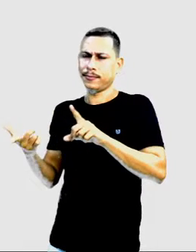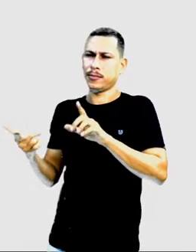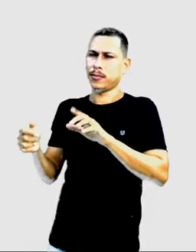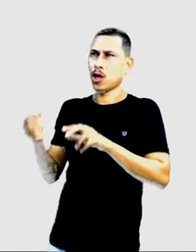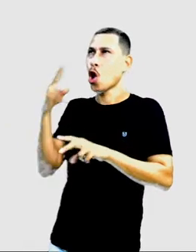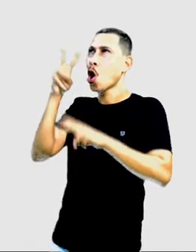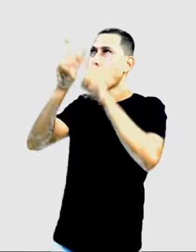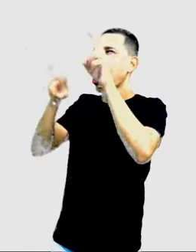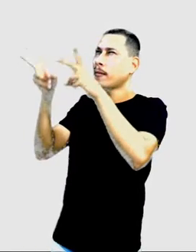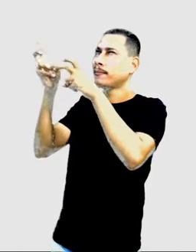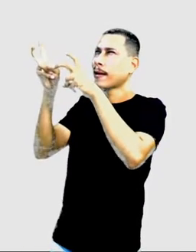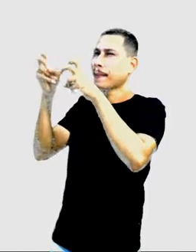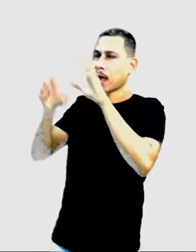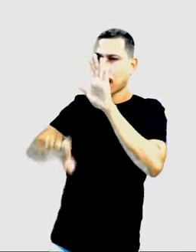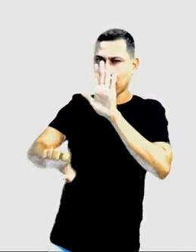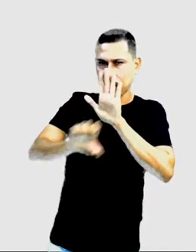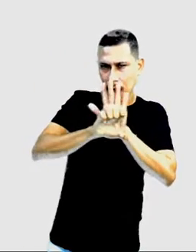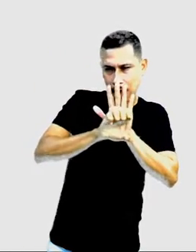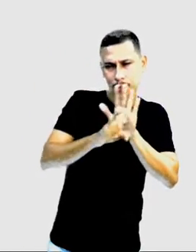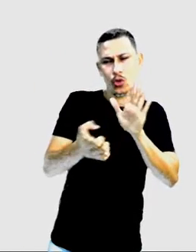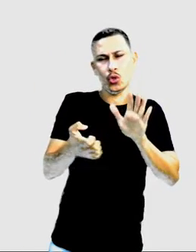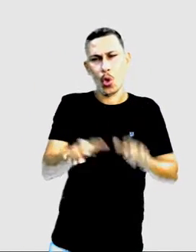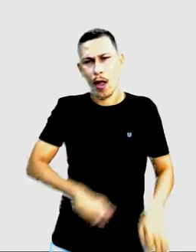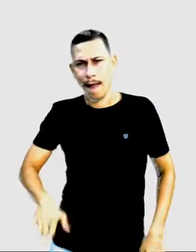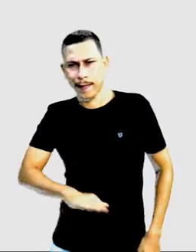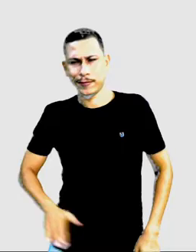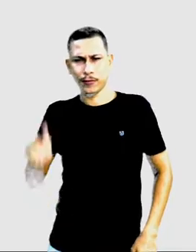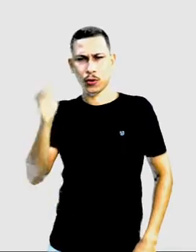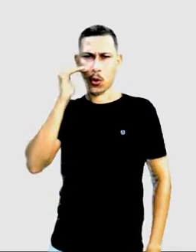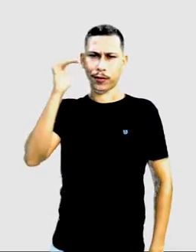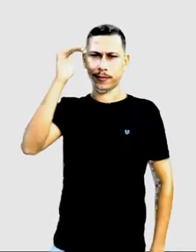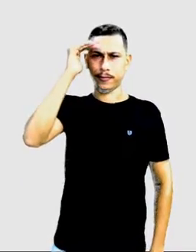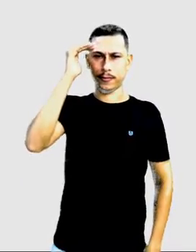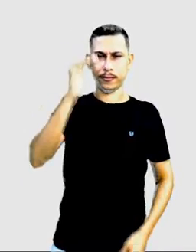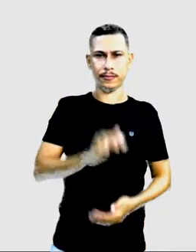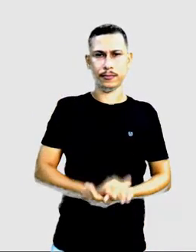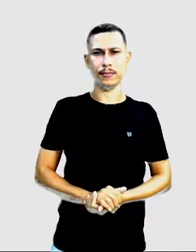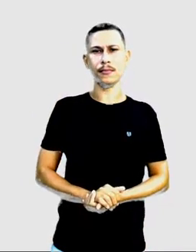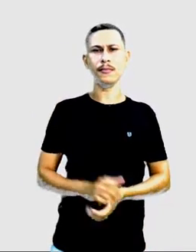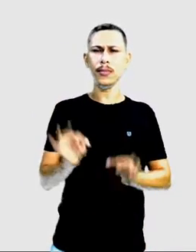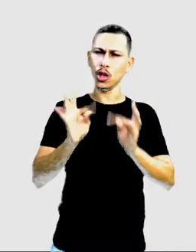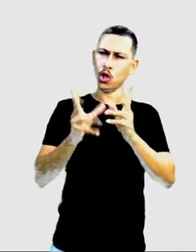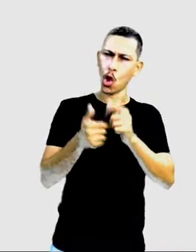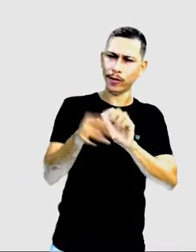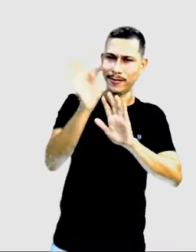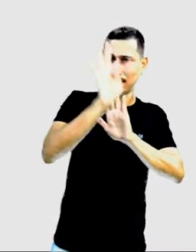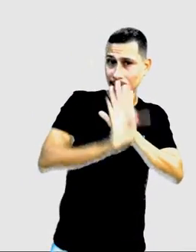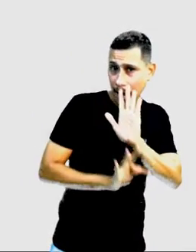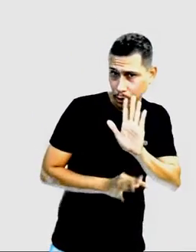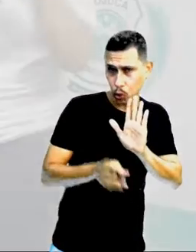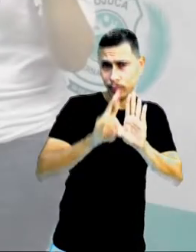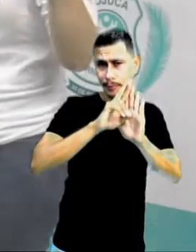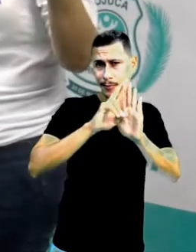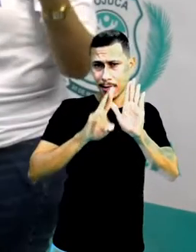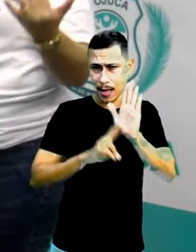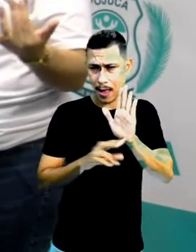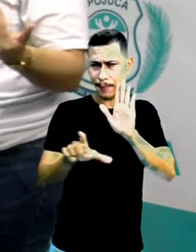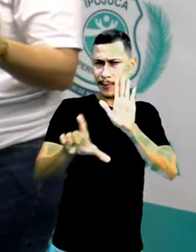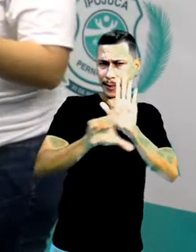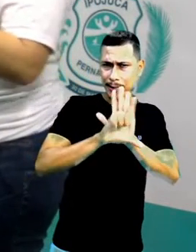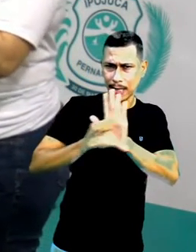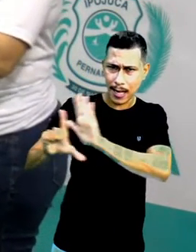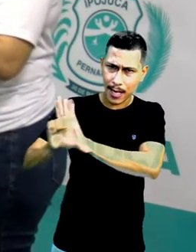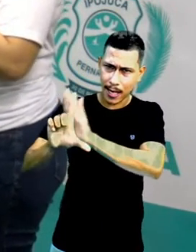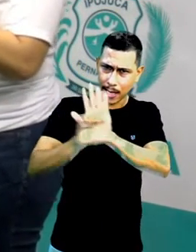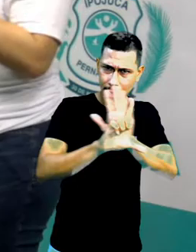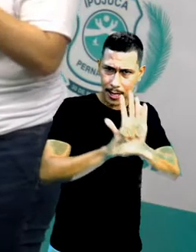imagem do ECA, que é o Estatuto da Criança e do Adolescente. Todos eles são textos normativos, né? Existe uma lei